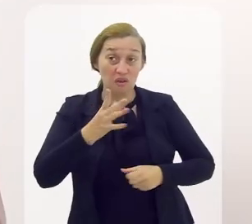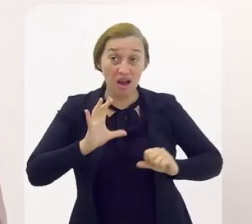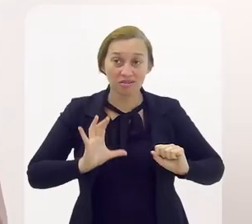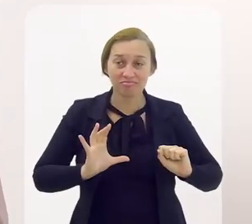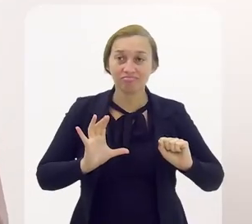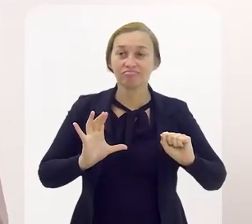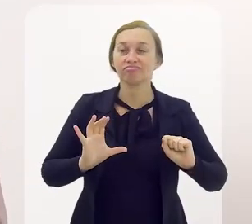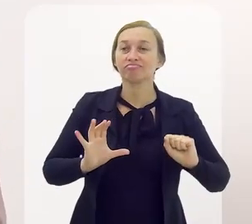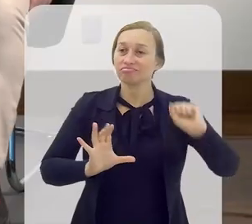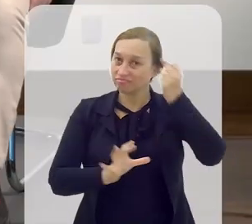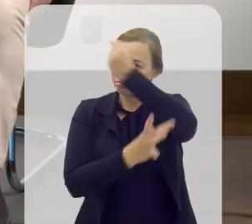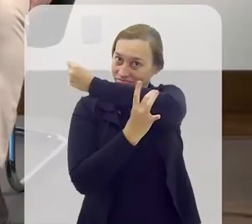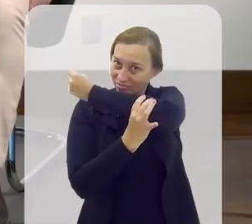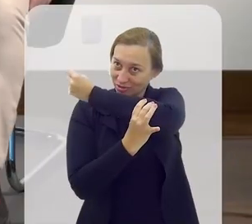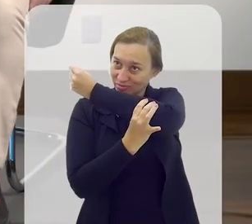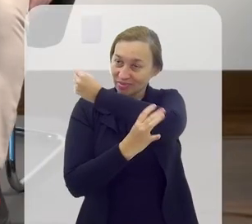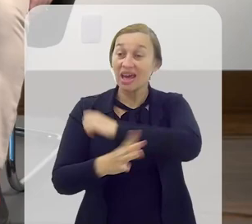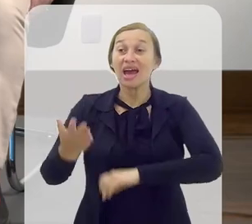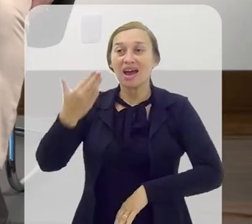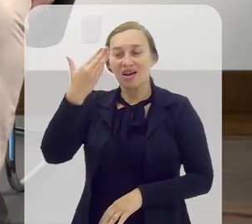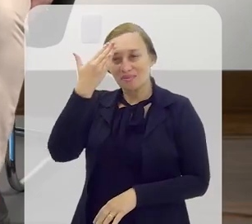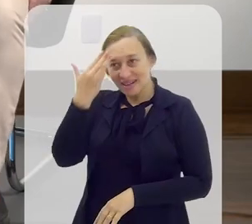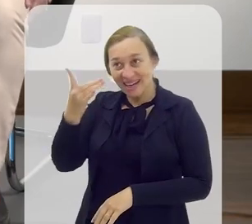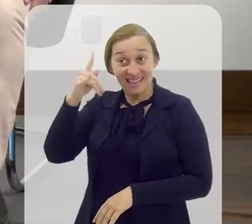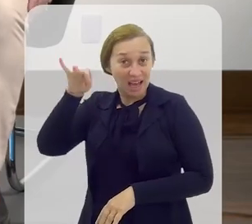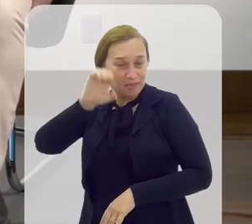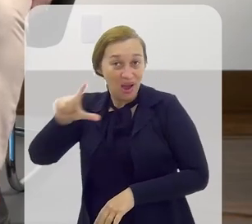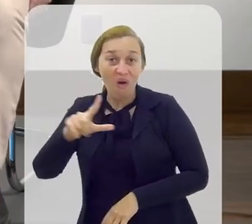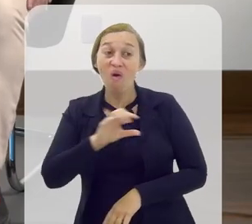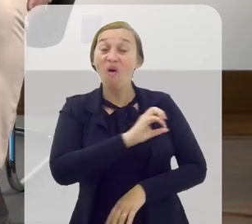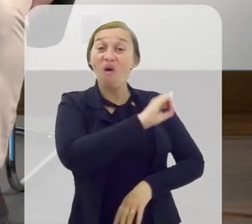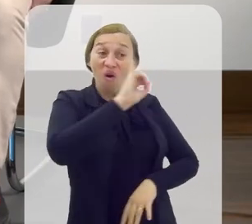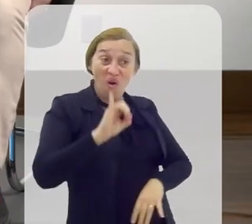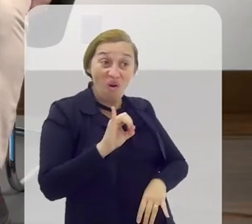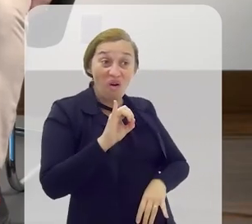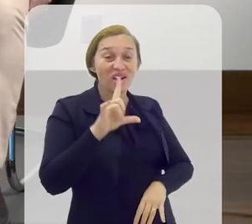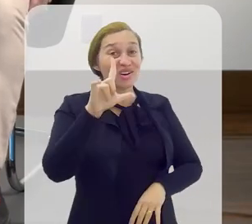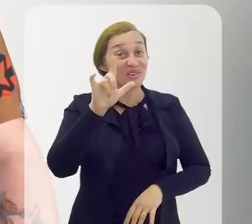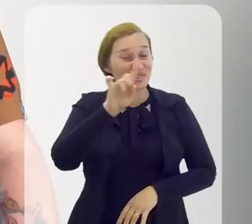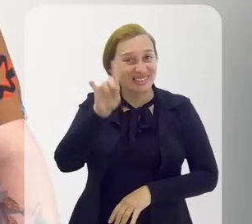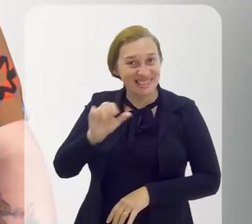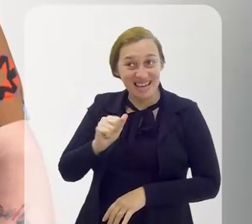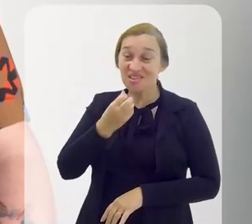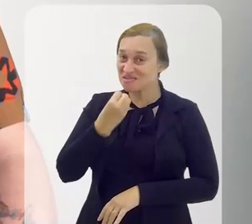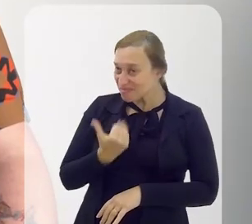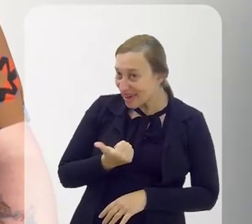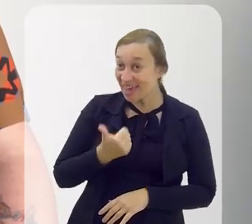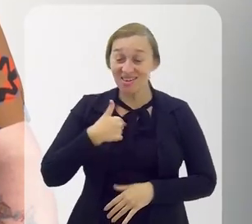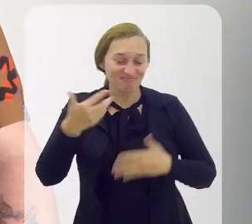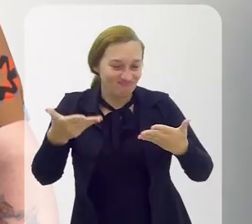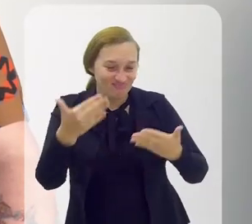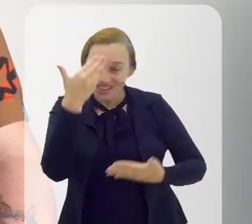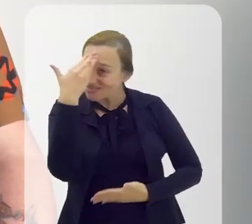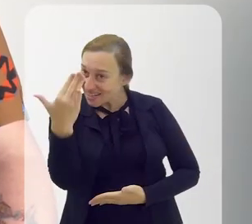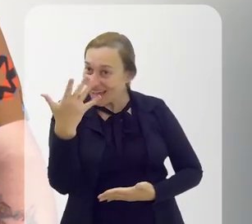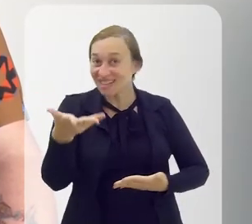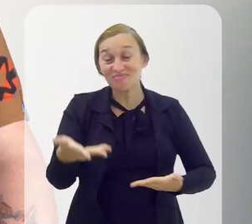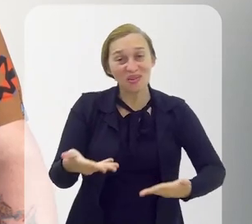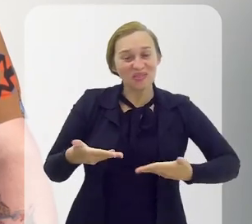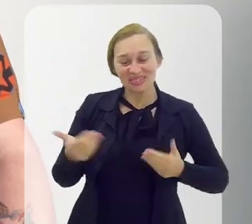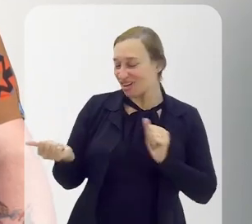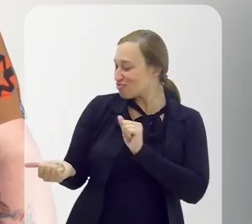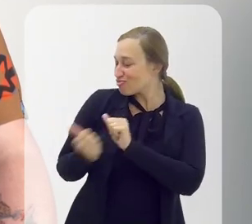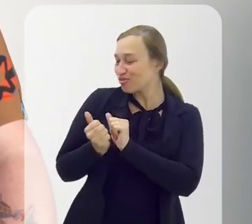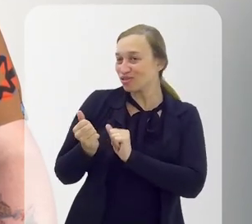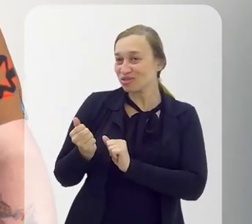entidade. Gabriel, muito obrigada. Olá, Luzia, tudo bem? Eu que agradeço o convite. uma honra